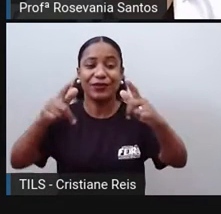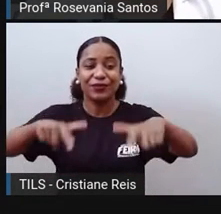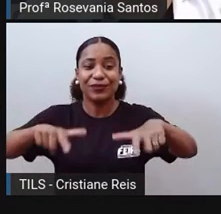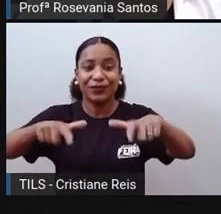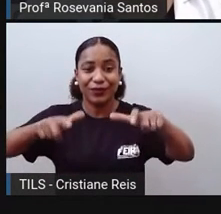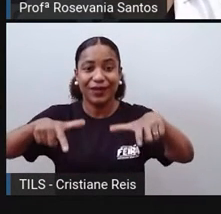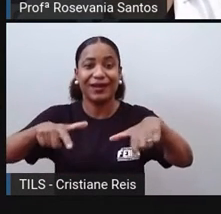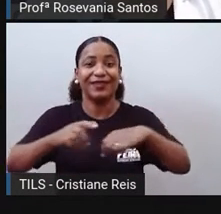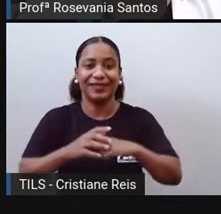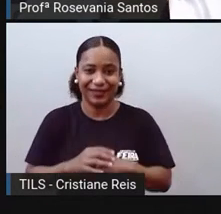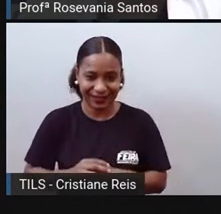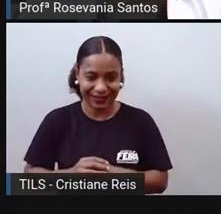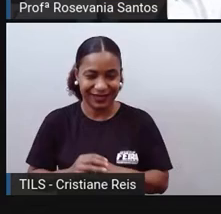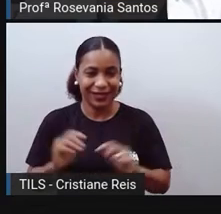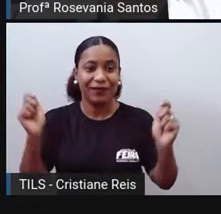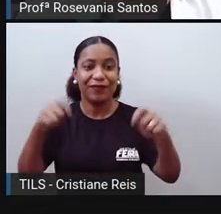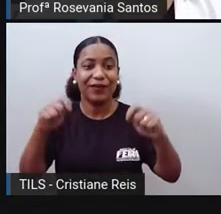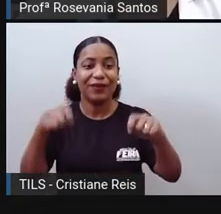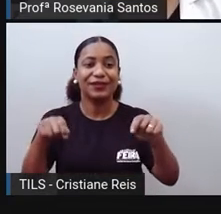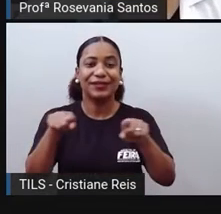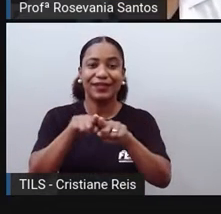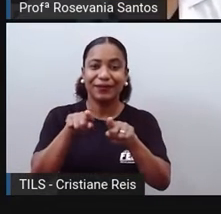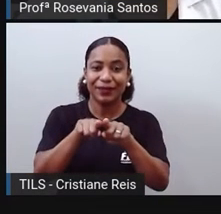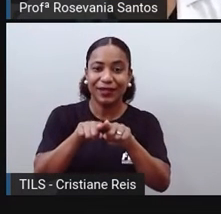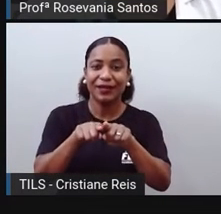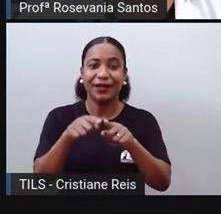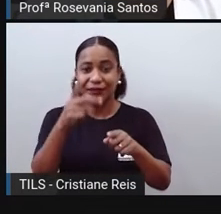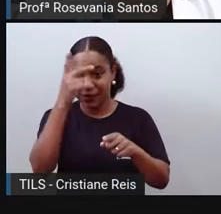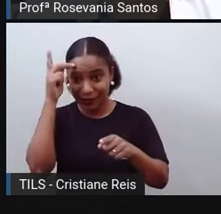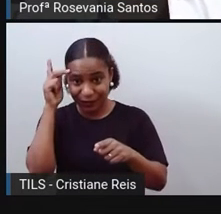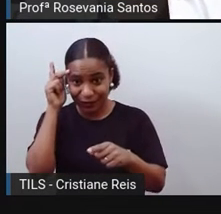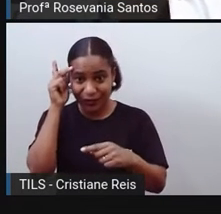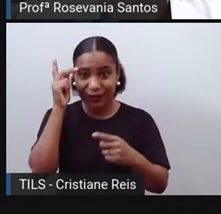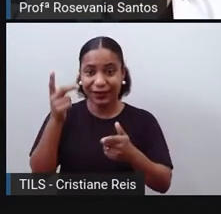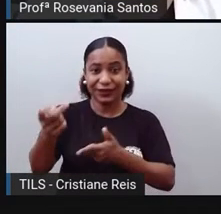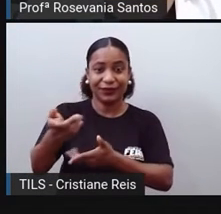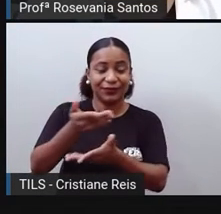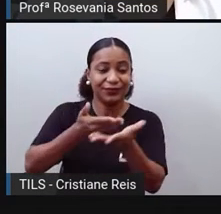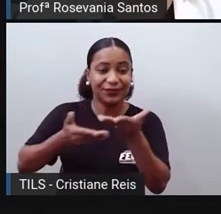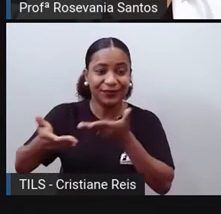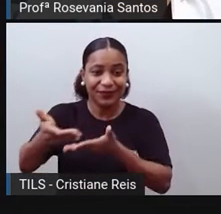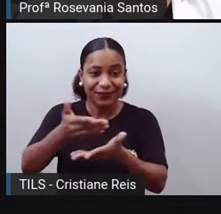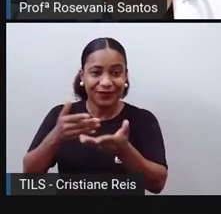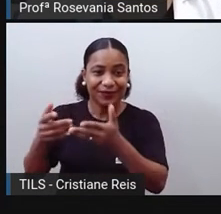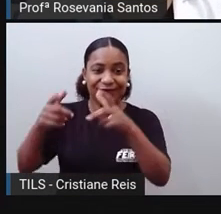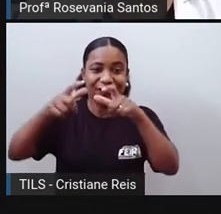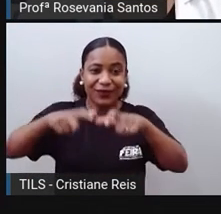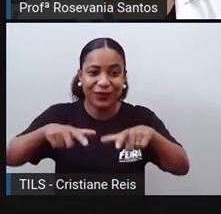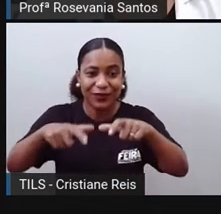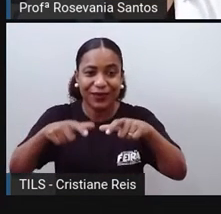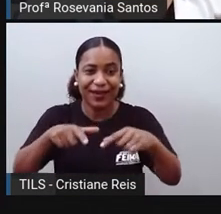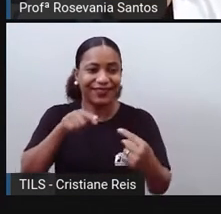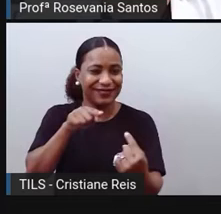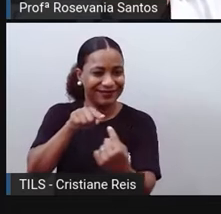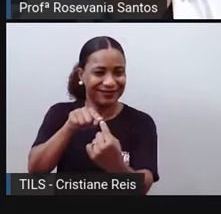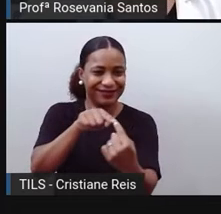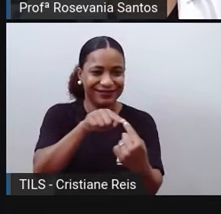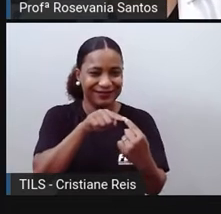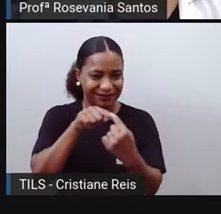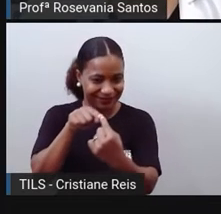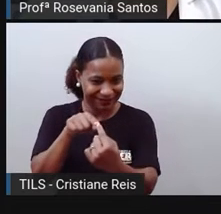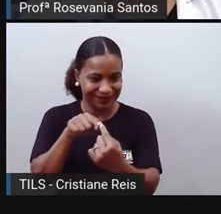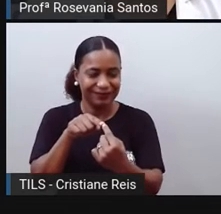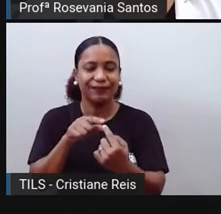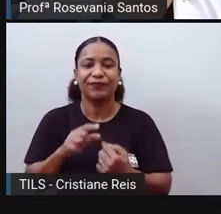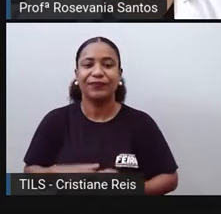pode estar relacionado com os indivíduos da mesma espécie que coexiste em um mesmo lugar ou região. Então, neste